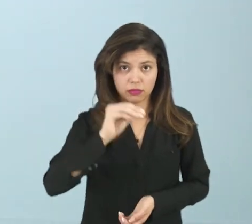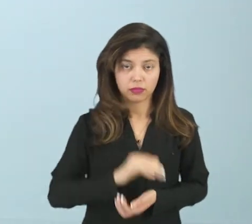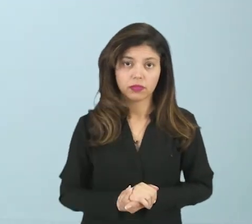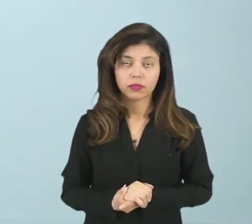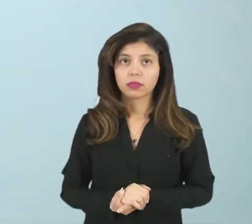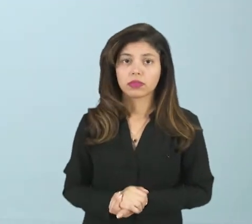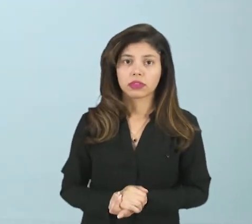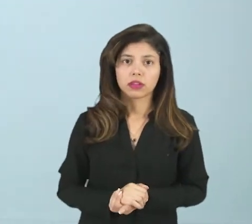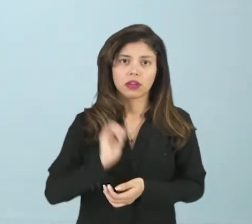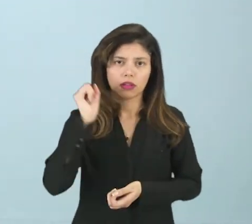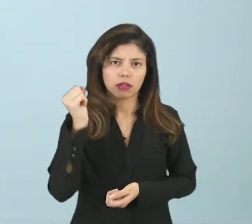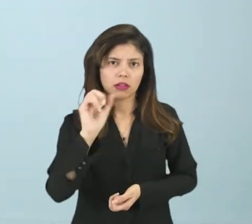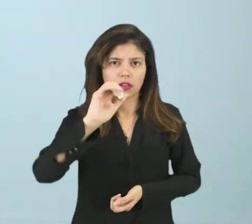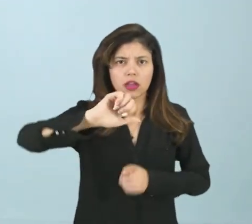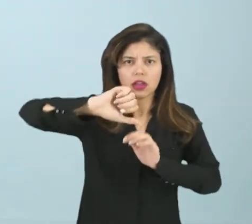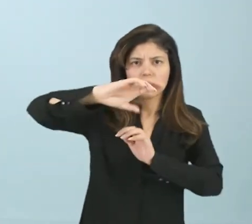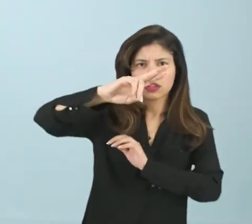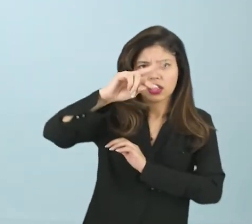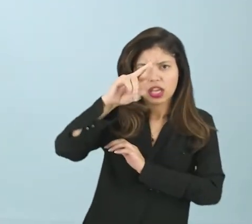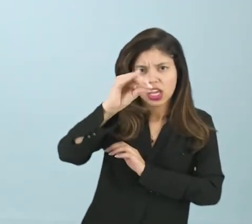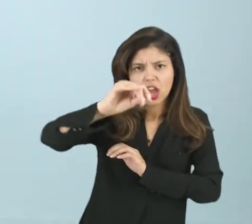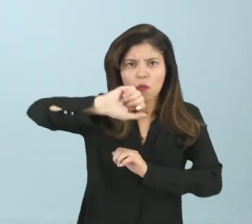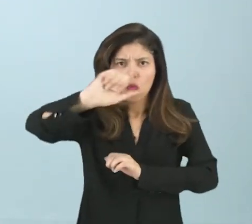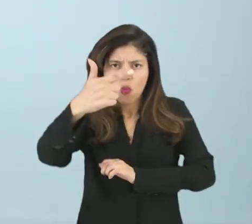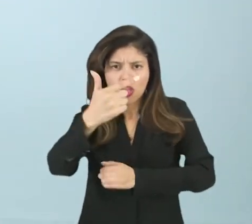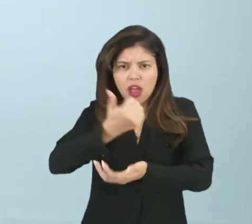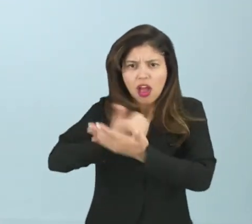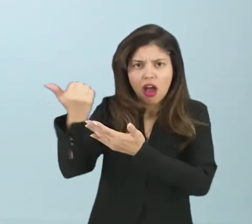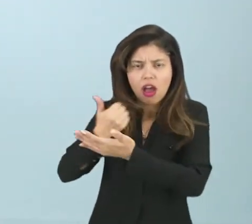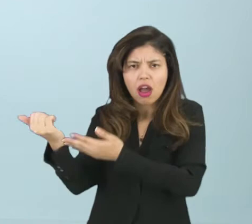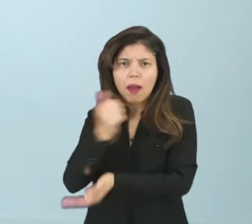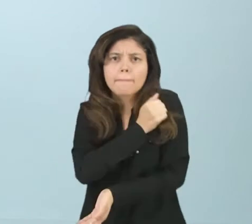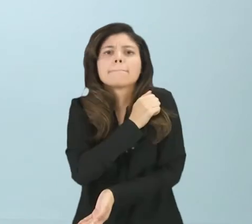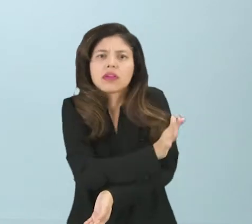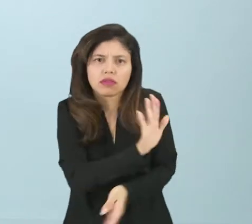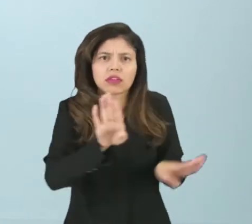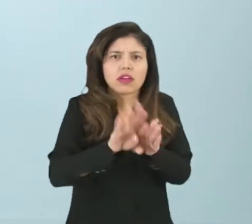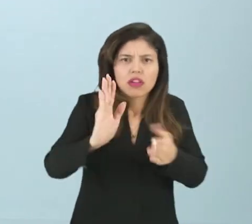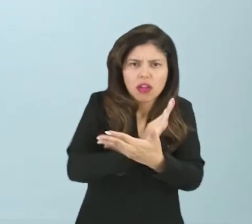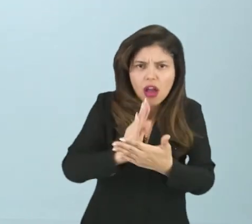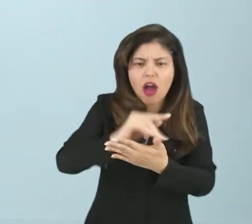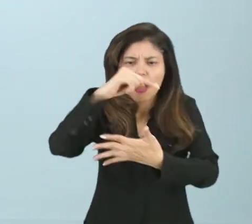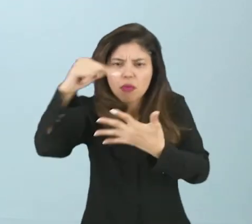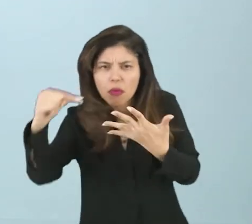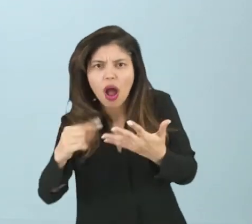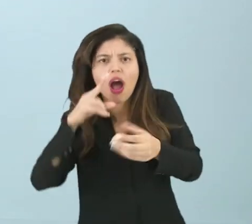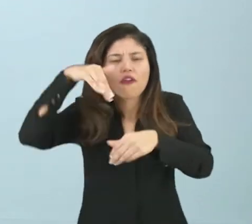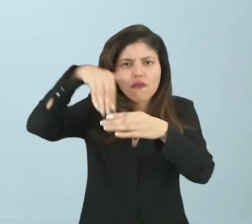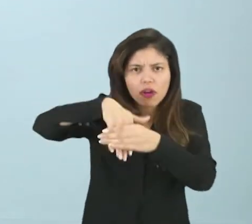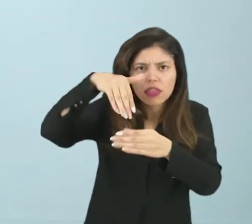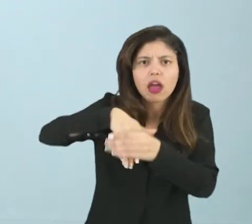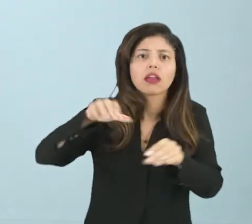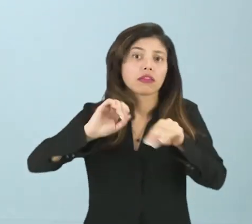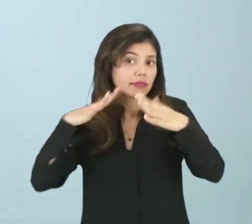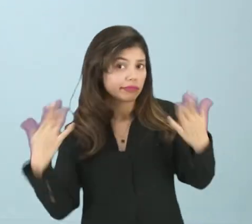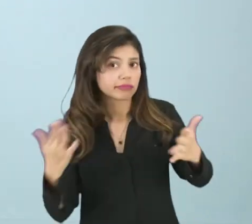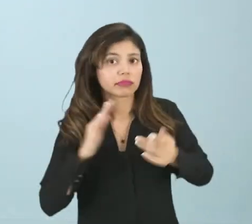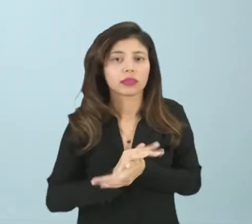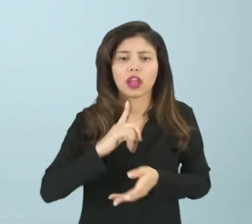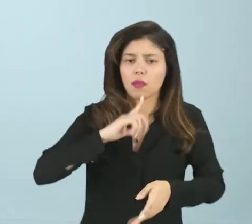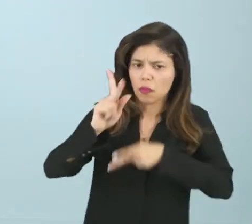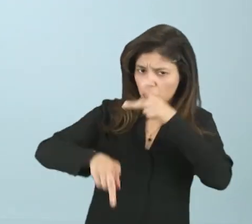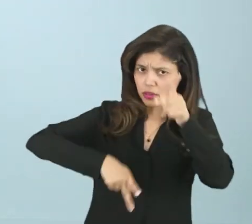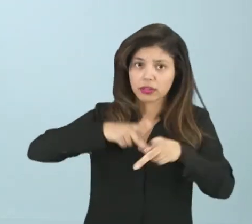raças, essas coisas assim. Então, é colocado em pauta e isso é votado. Se caso a